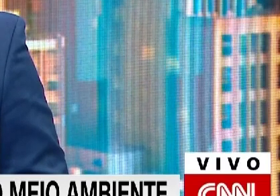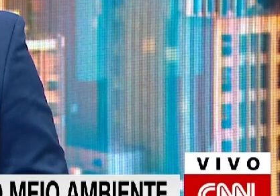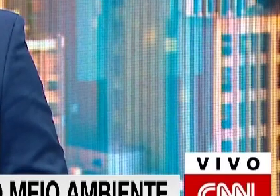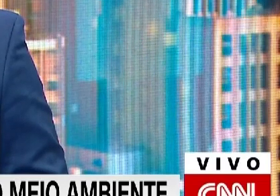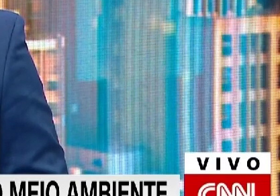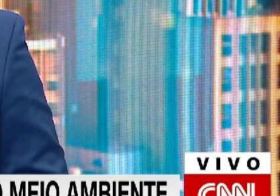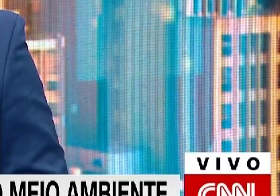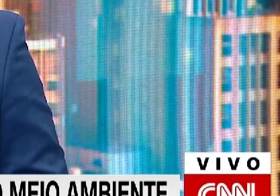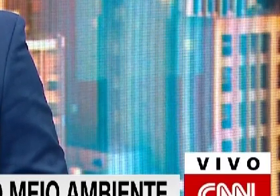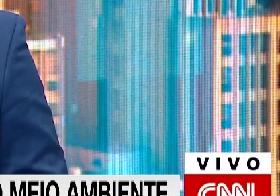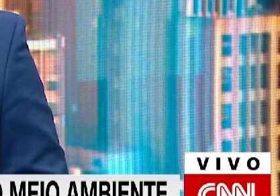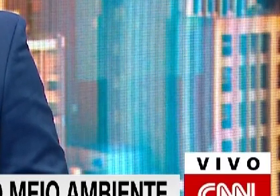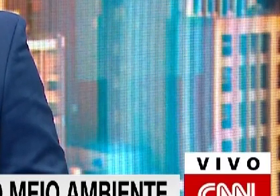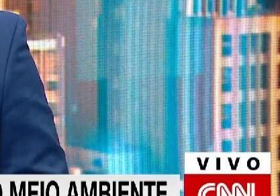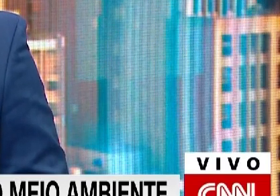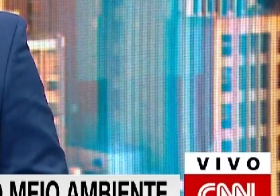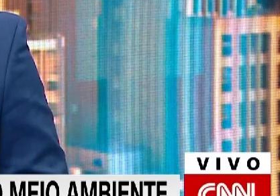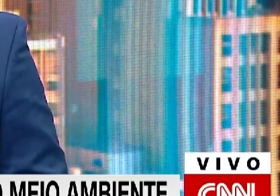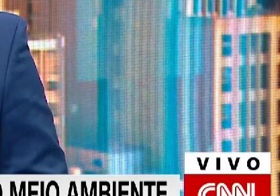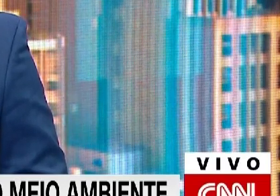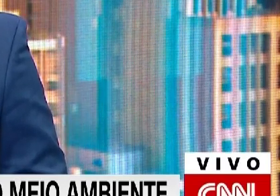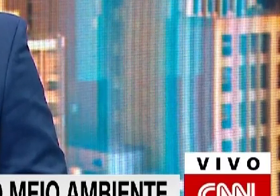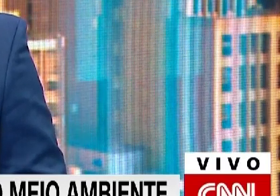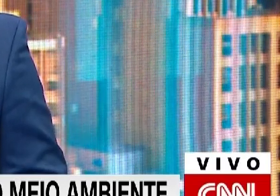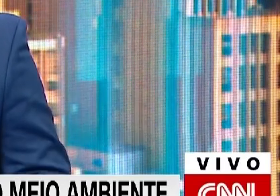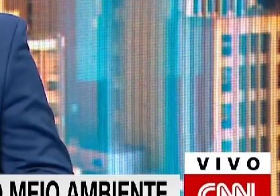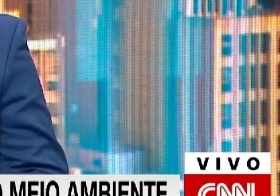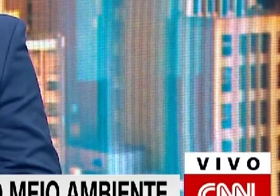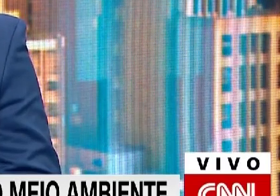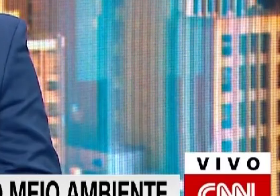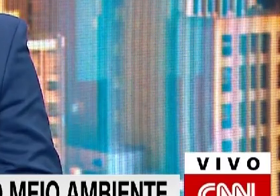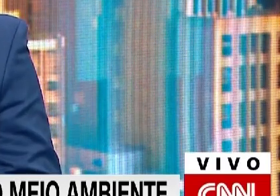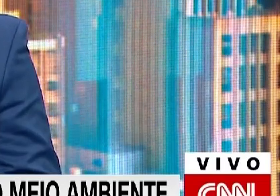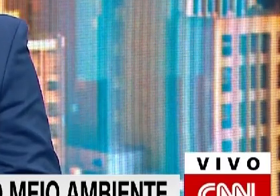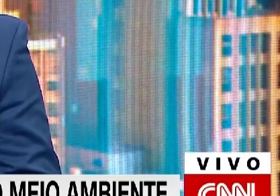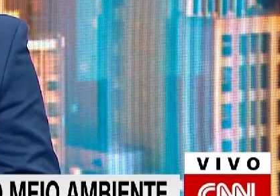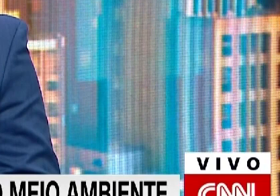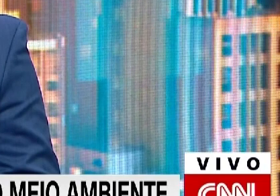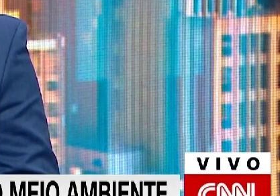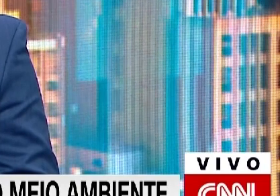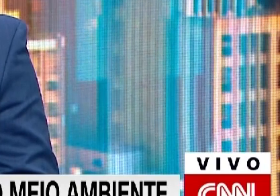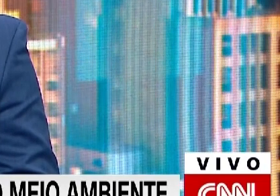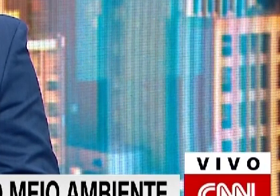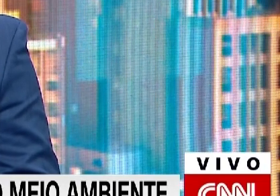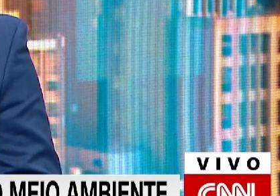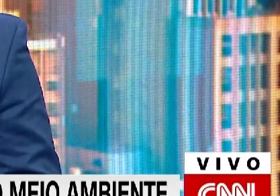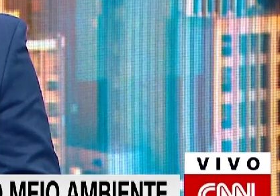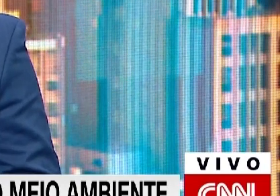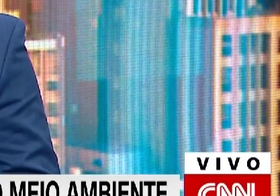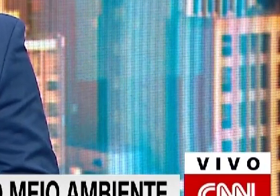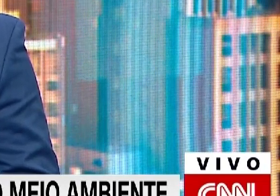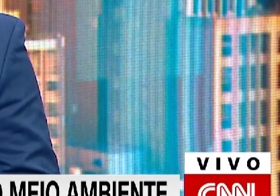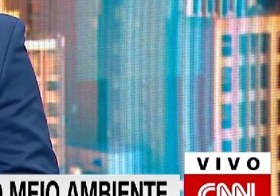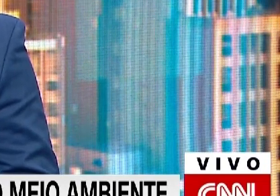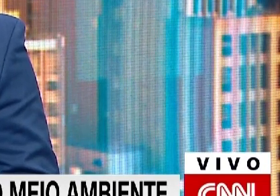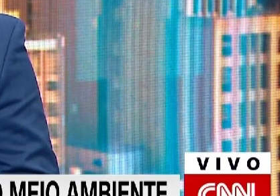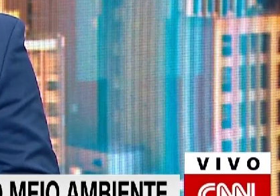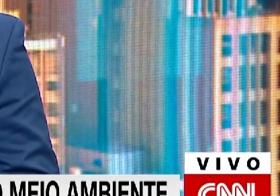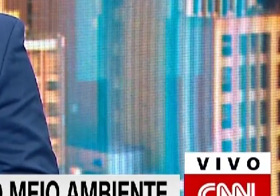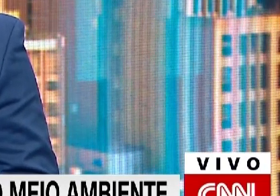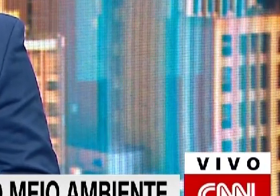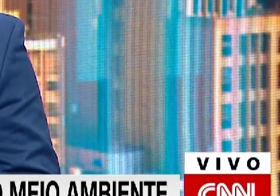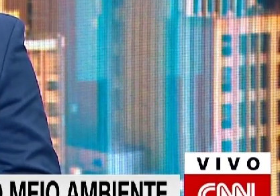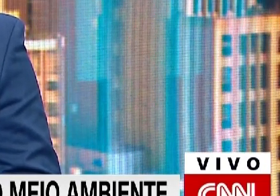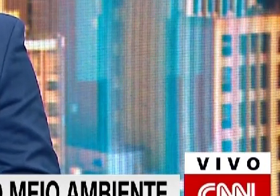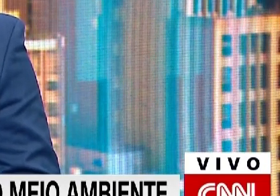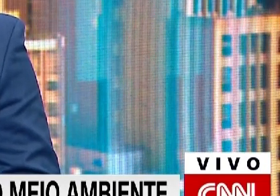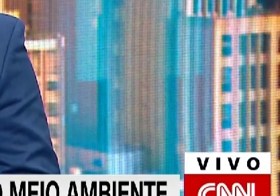A gente segue então para mostrar outro trecho em que o presidente Bolsonaro também voltou a criticar as medidas de isolamento social, essas medidas impostas por